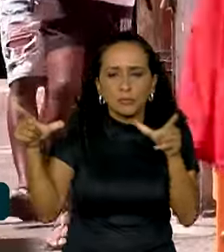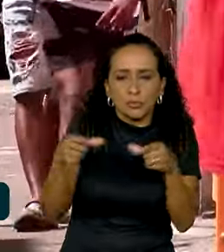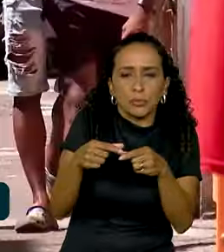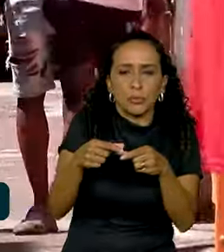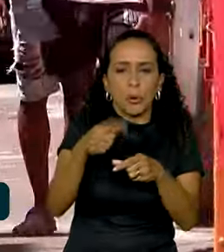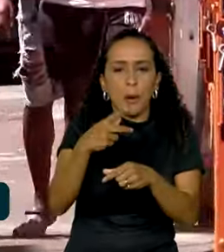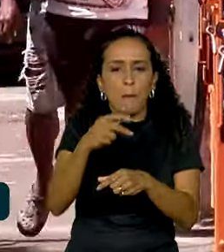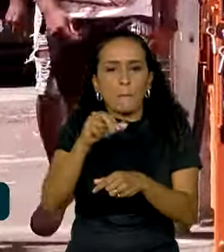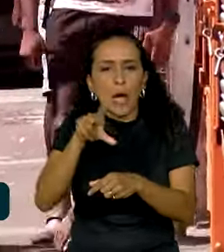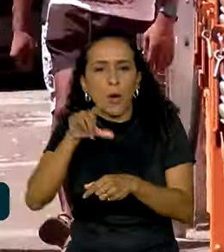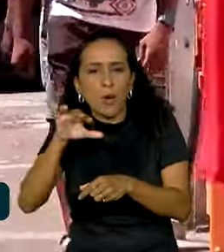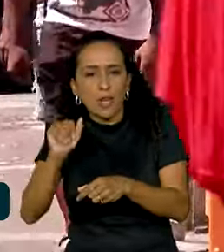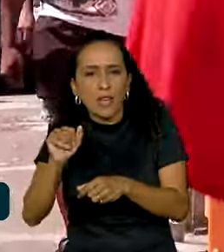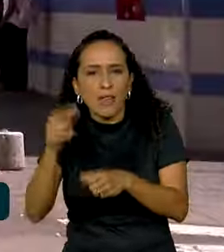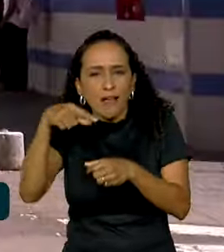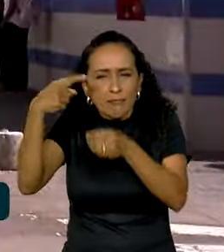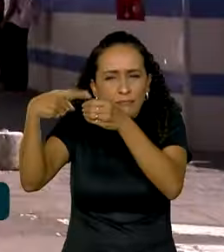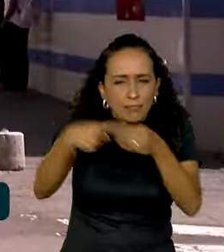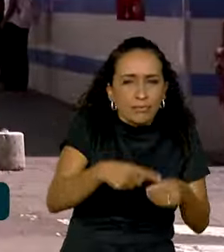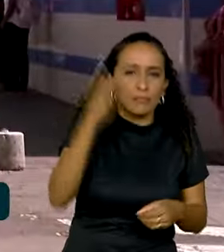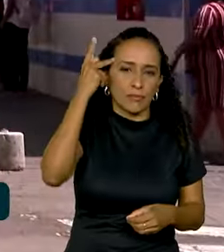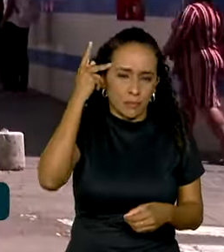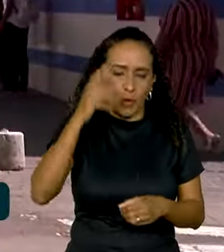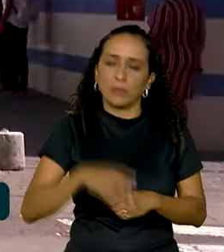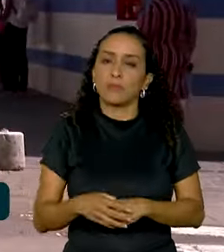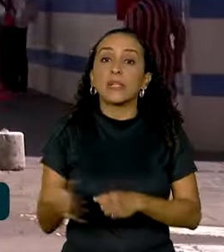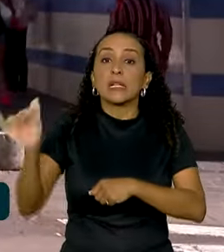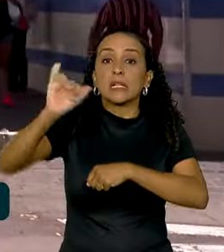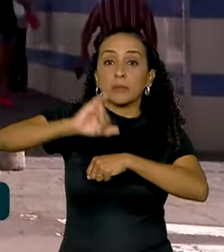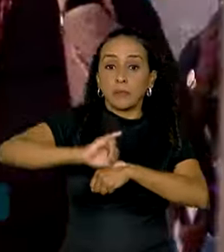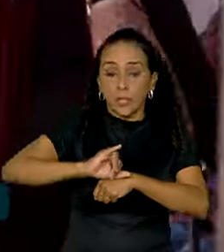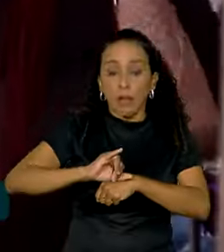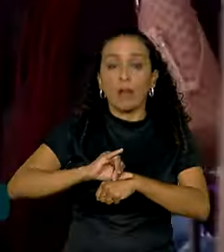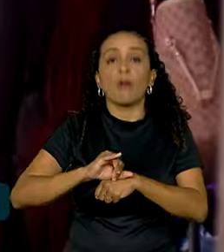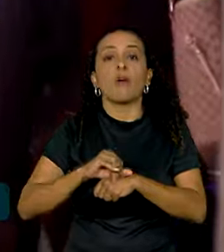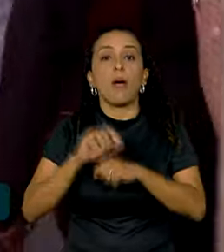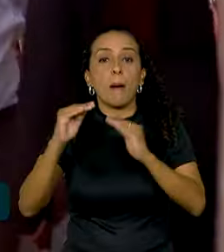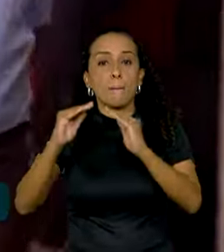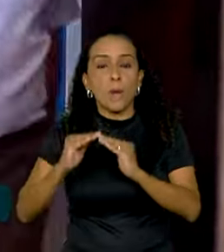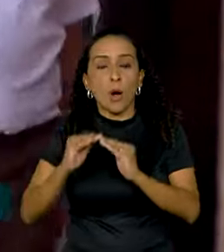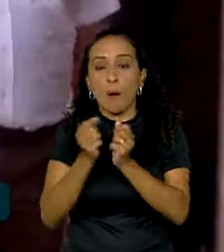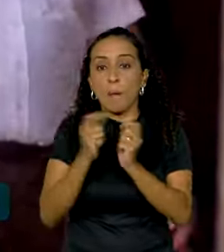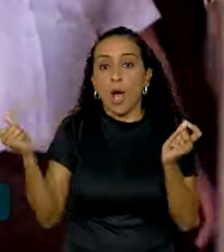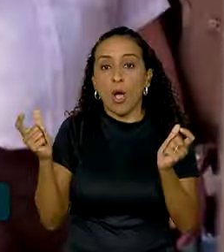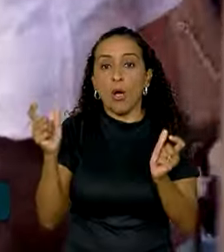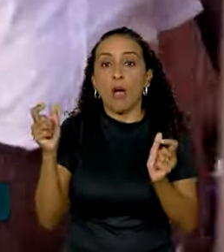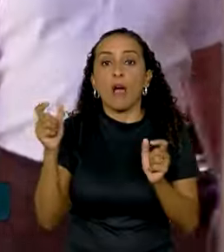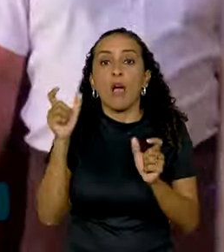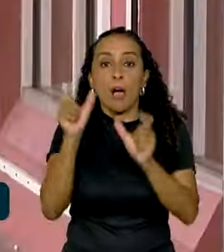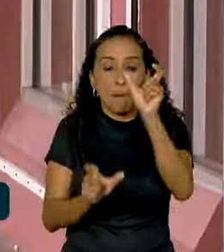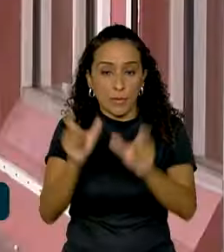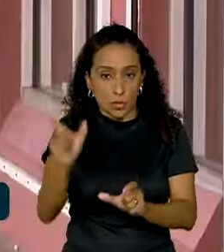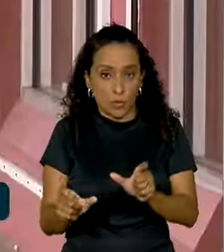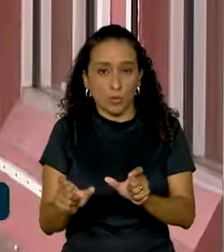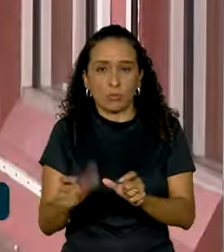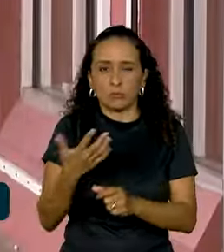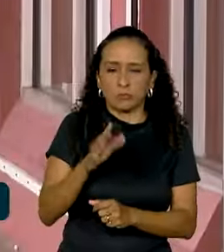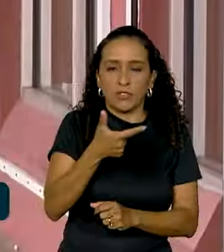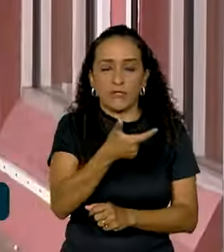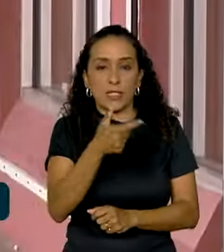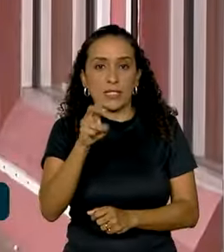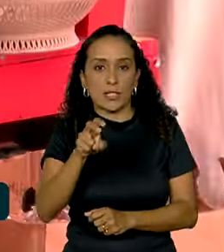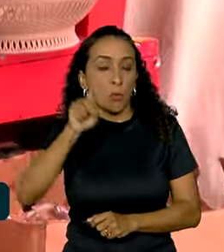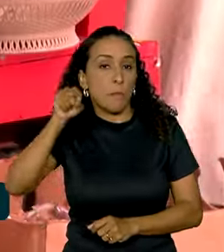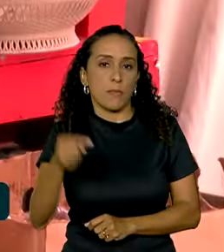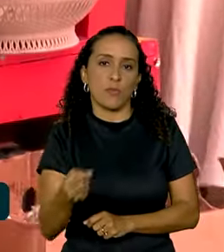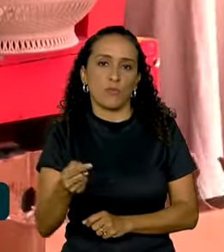Paulínia, no interior de São Paulo. Na capital, Kingston, reside a maior parte dos habitantes, cerca de 25